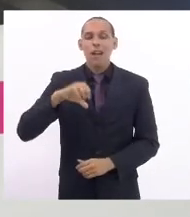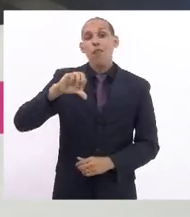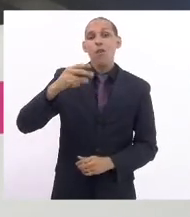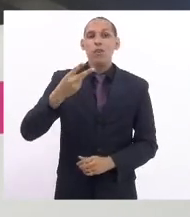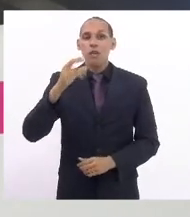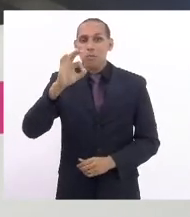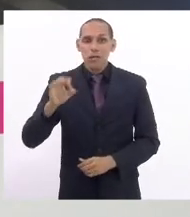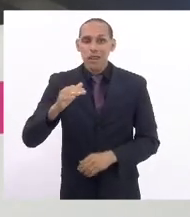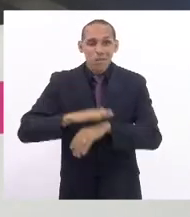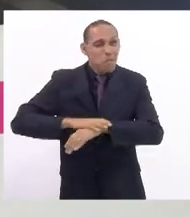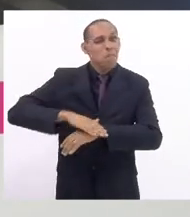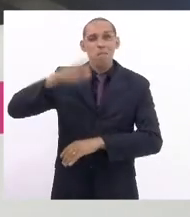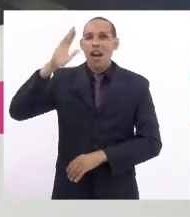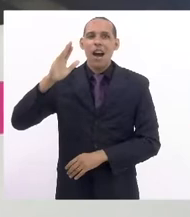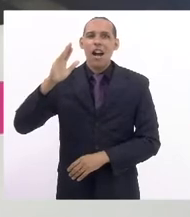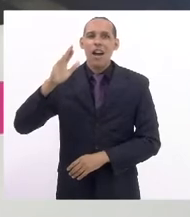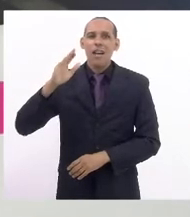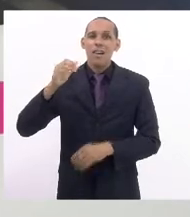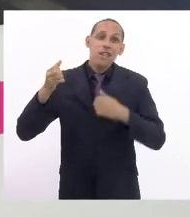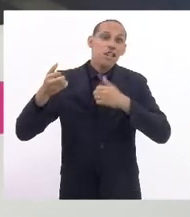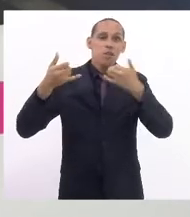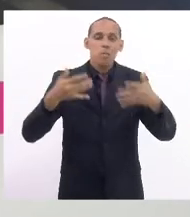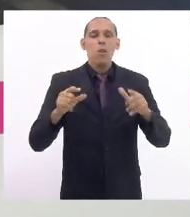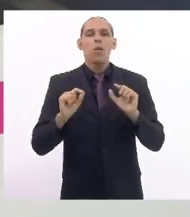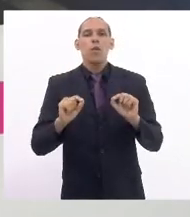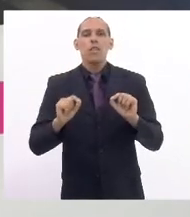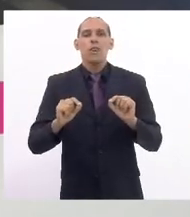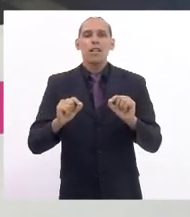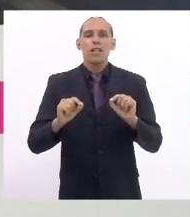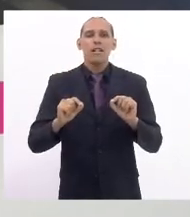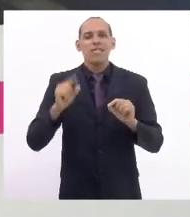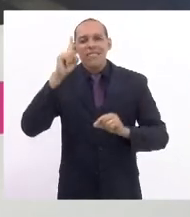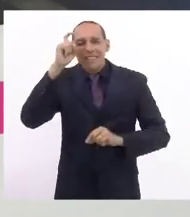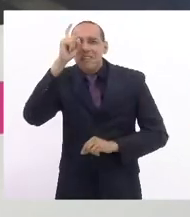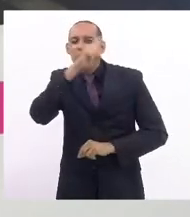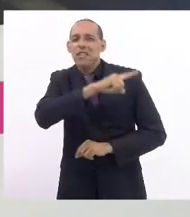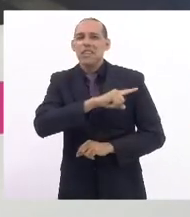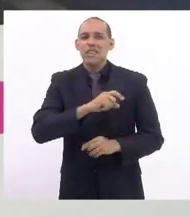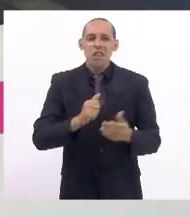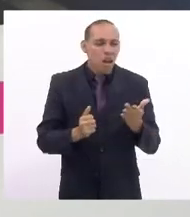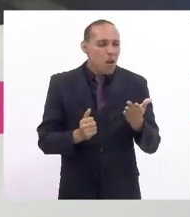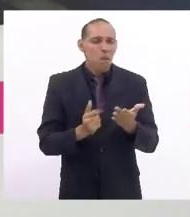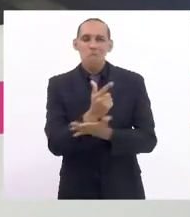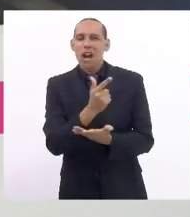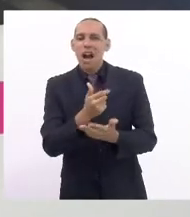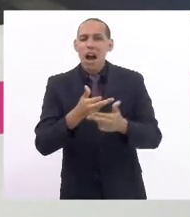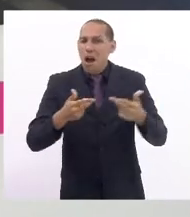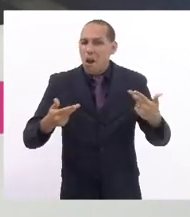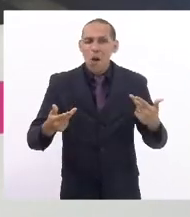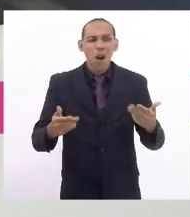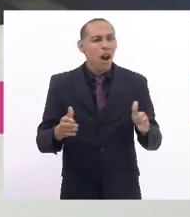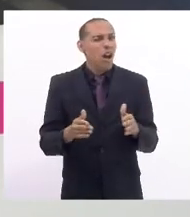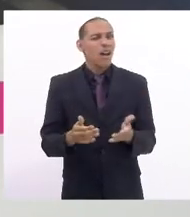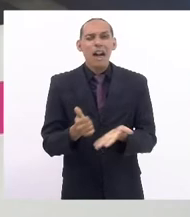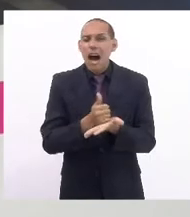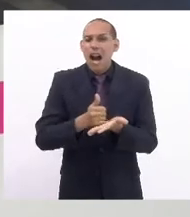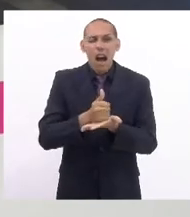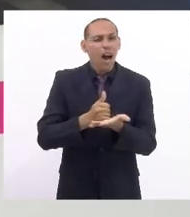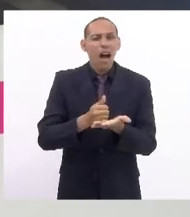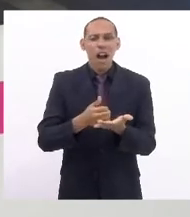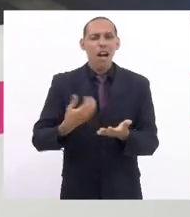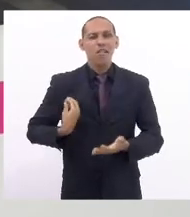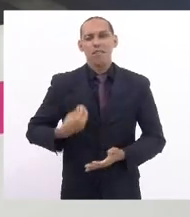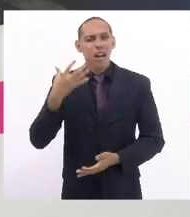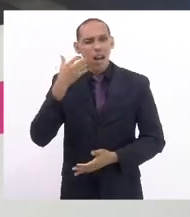dessas mulheres revelaram que tiveram ou terão dificuldade para comprar itens básicos de sobrevivência